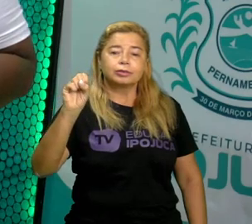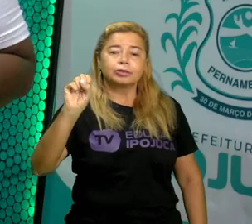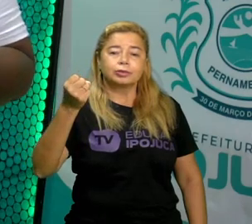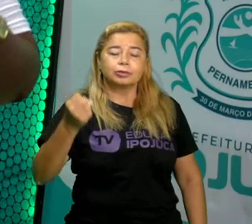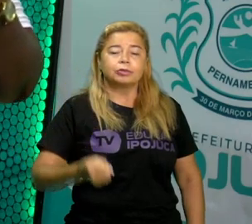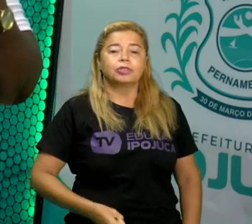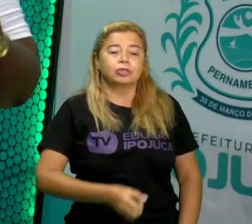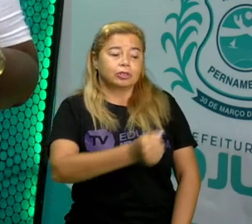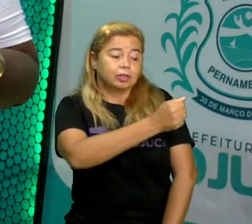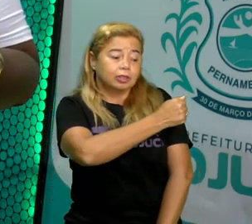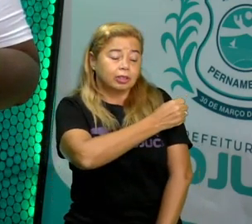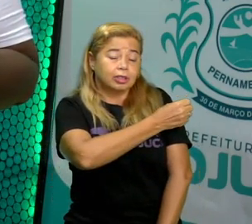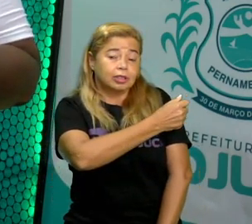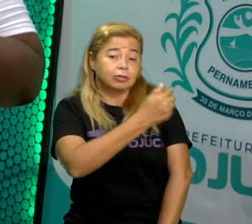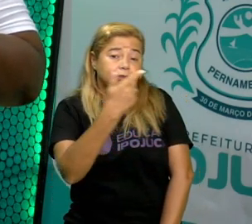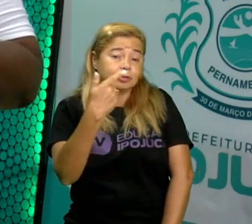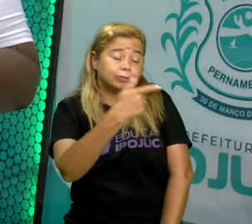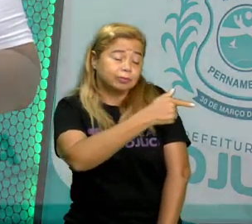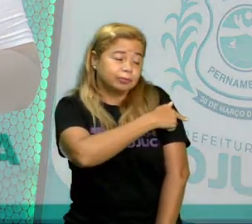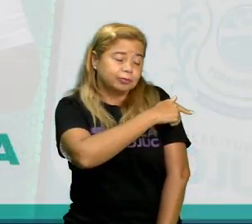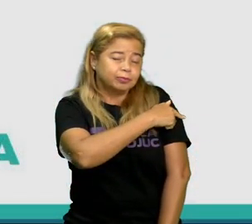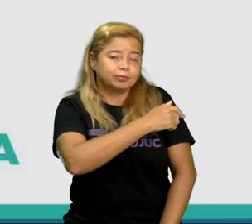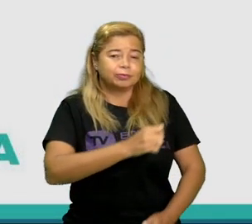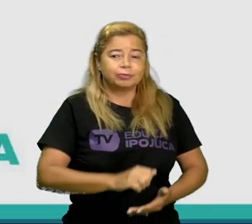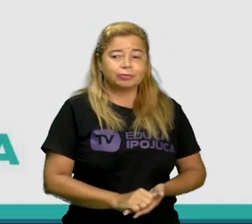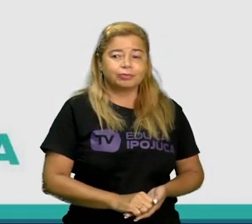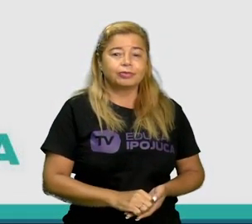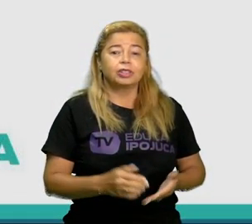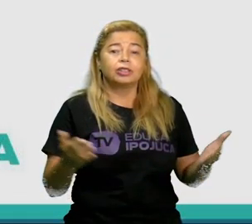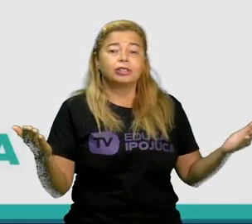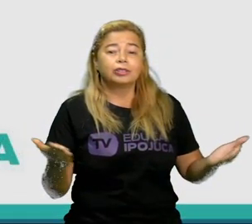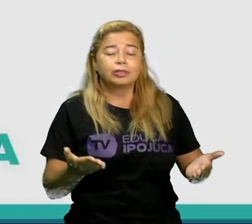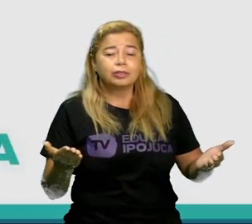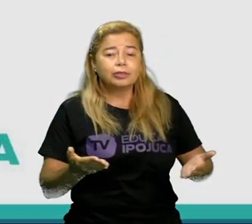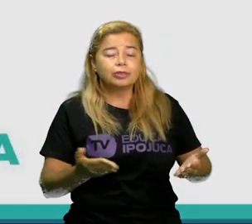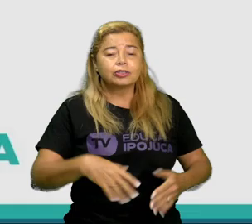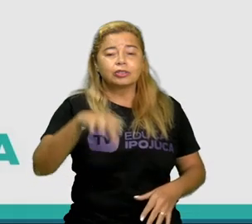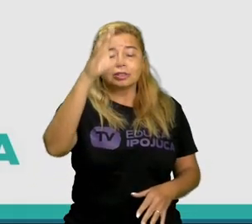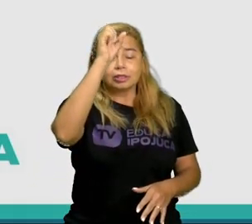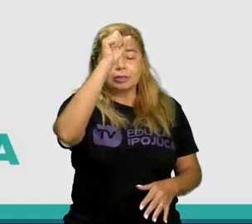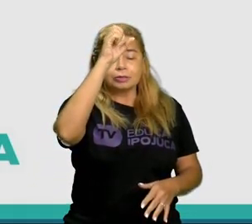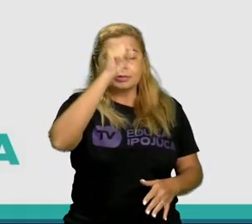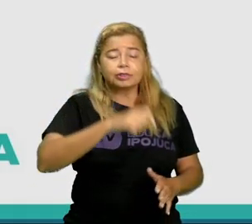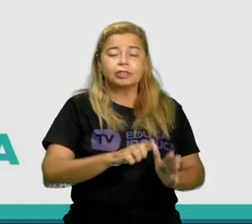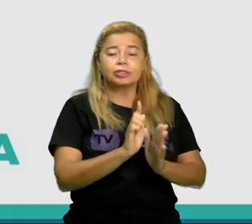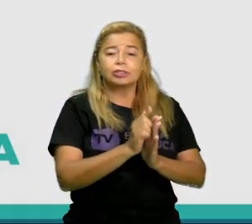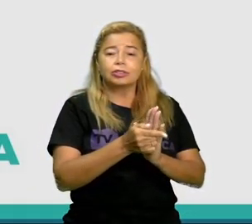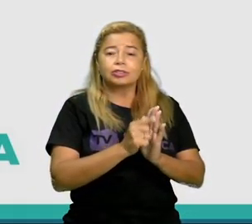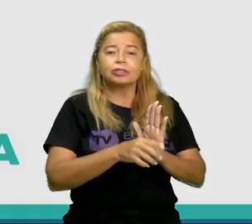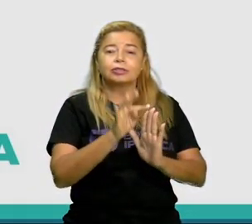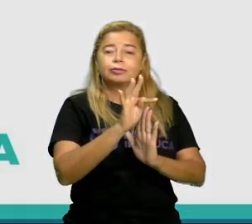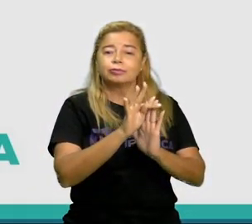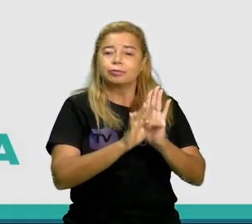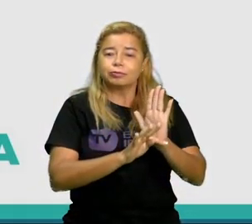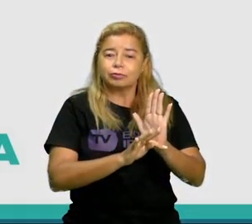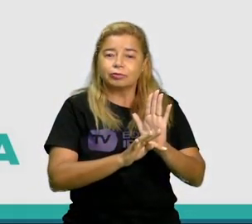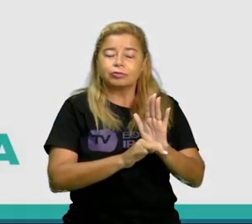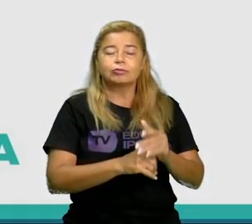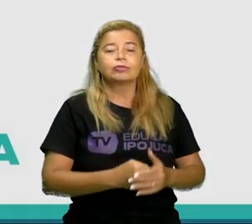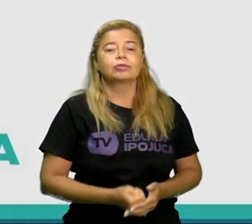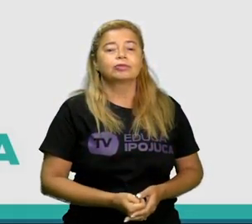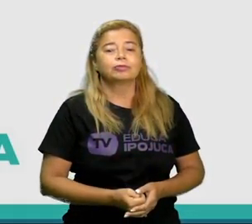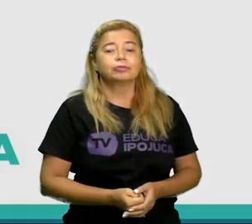segundo ano. Hoje iremos falar sobre gênero textual, em